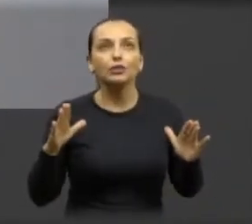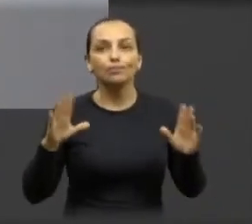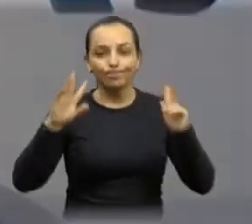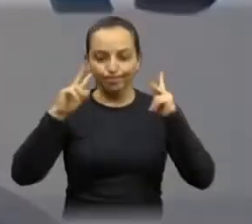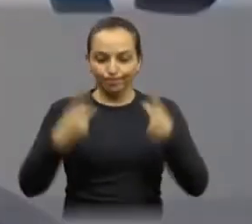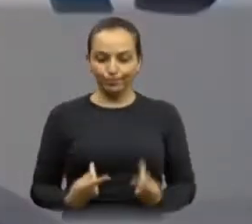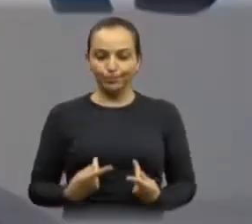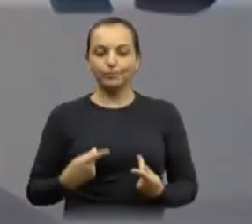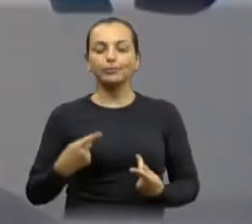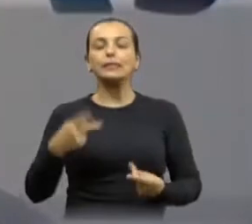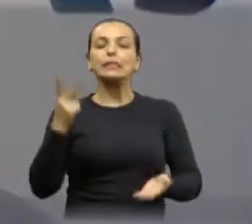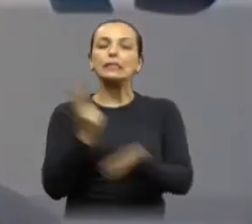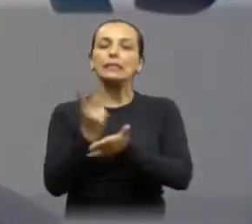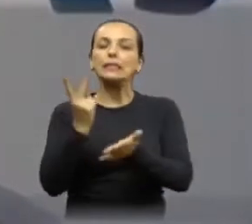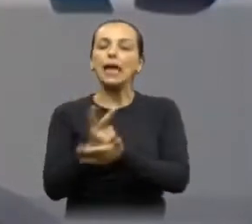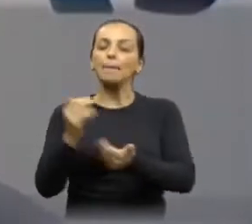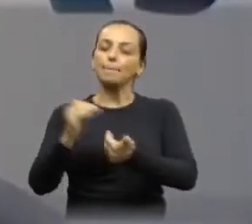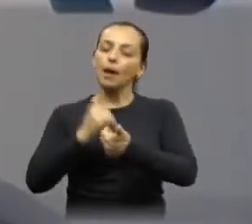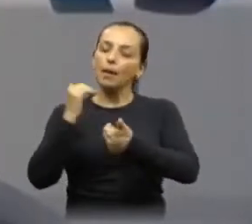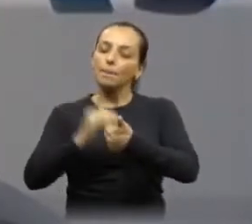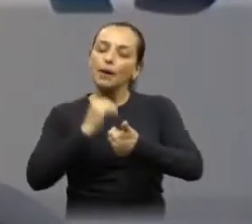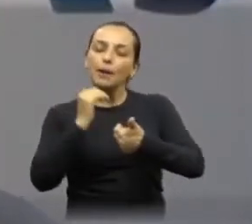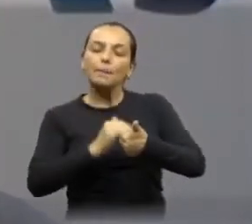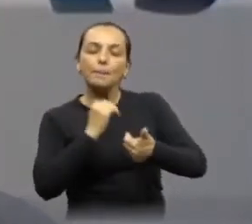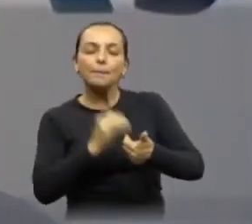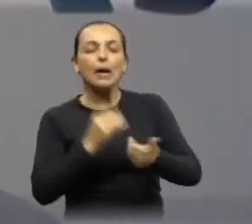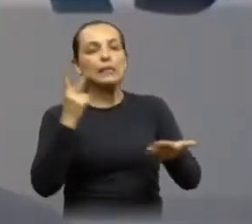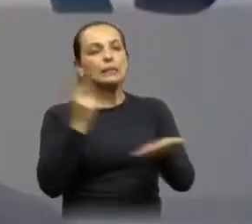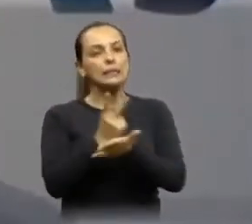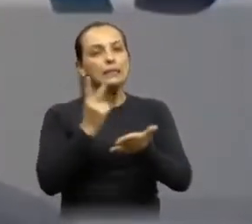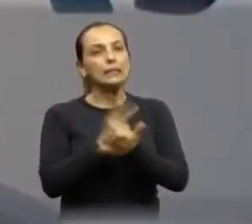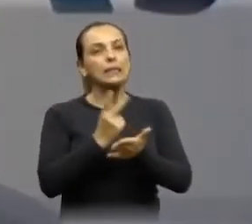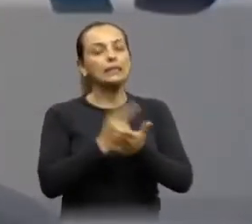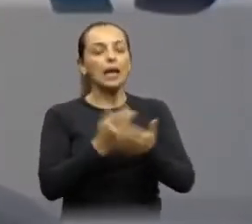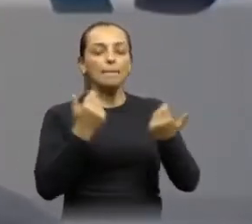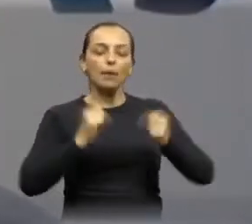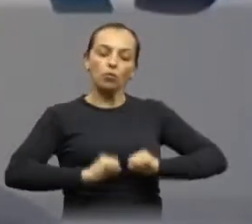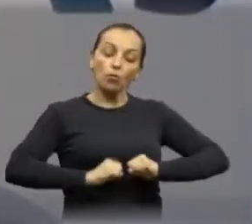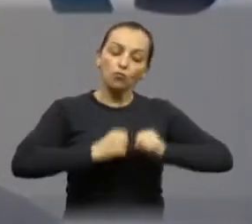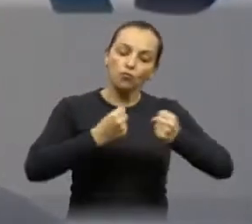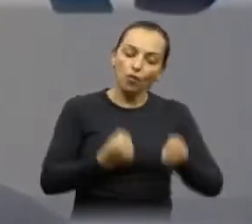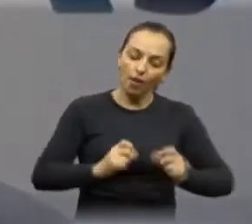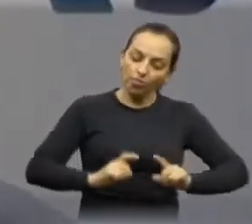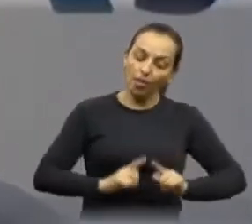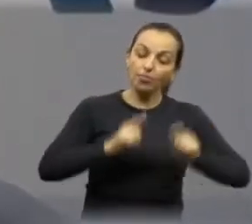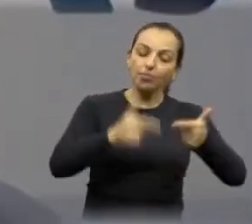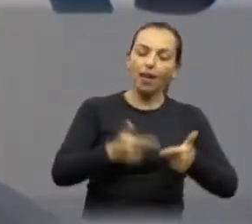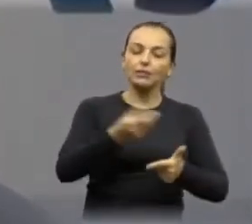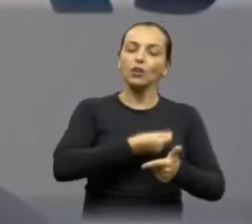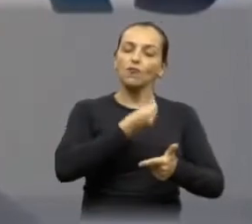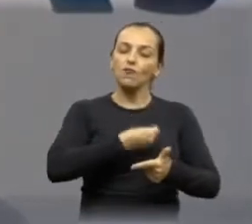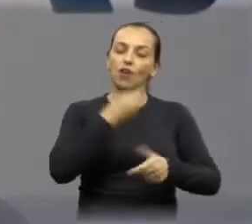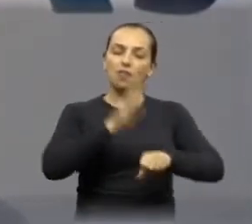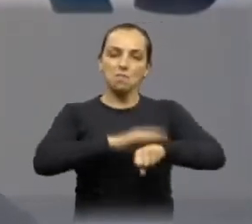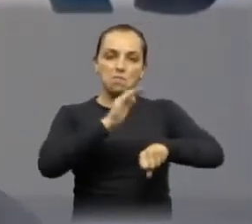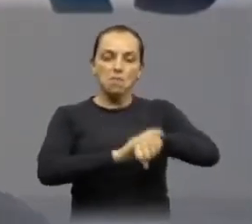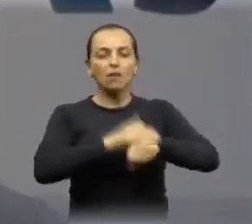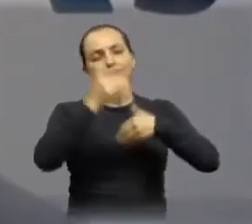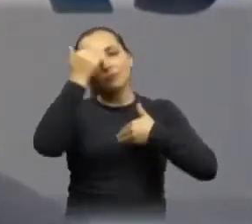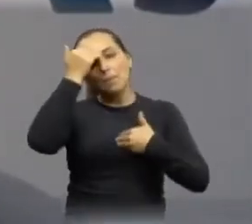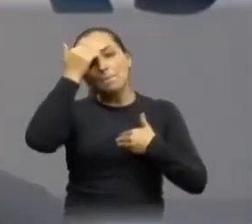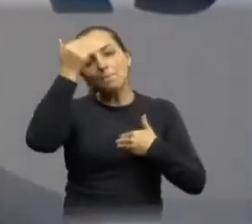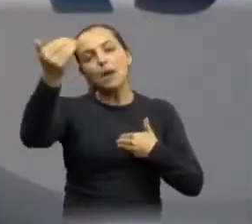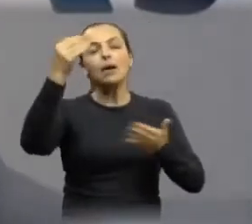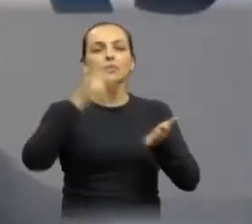está ali sempre nos orientando, sempre seguindo com muito amor e carinho as nossas vidas. Então, eu queria agradecer muito mesmo